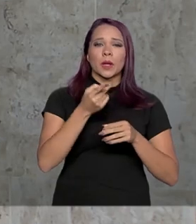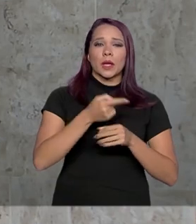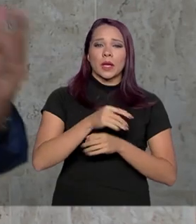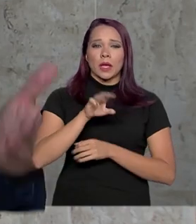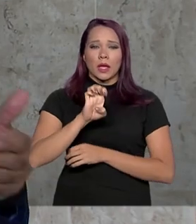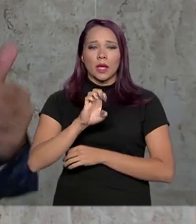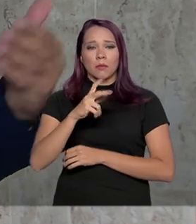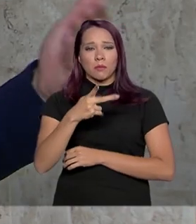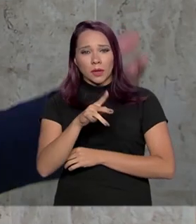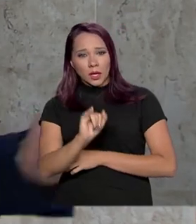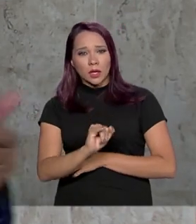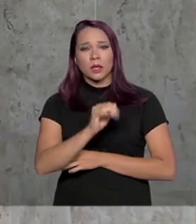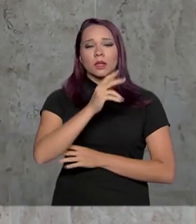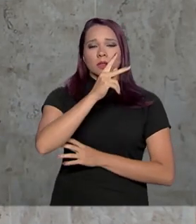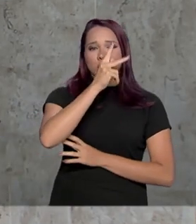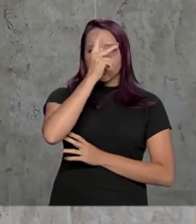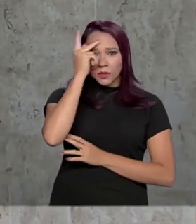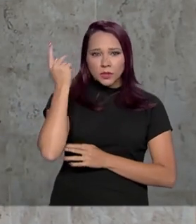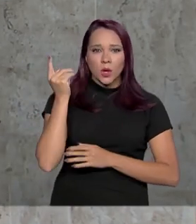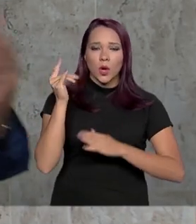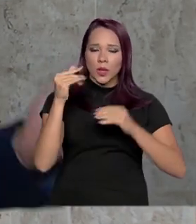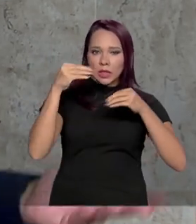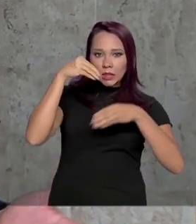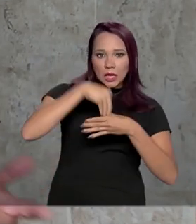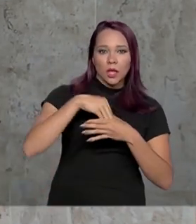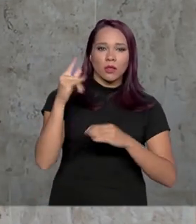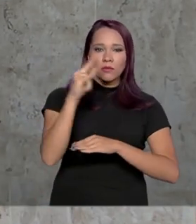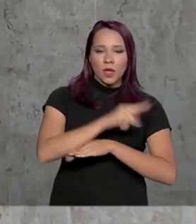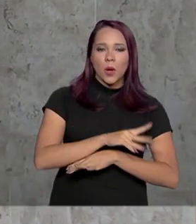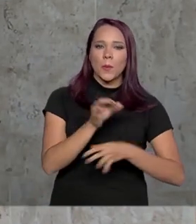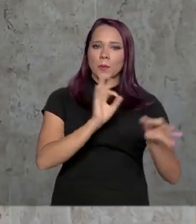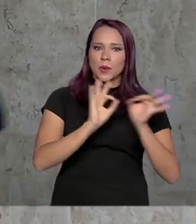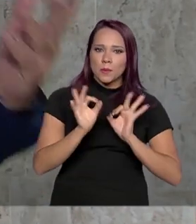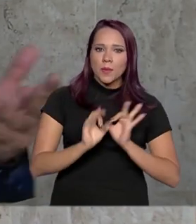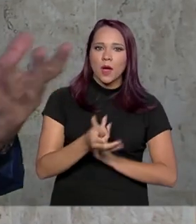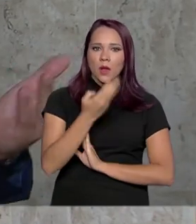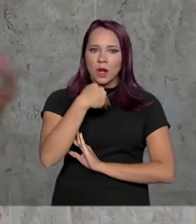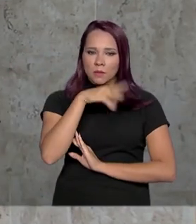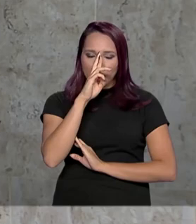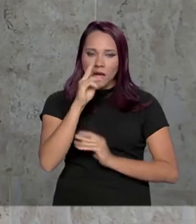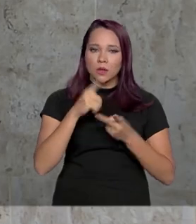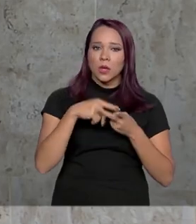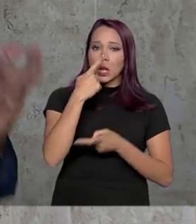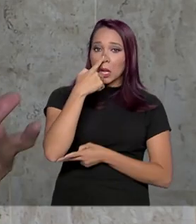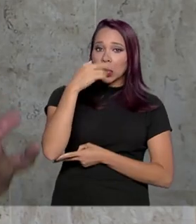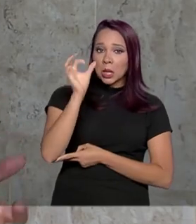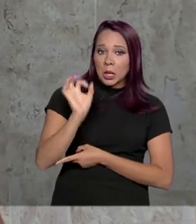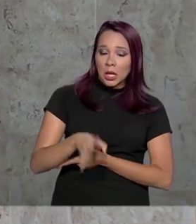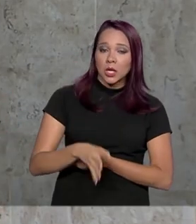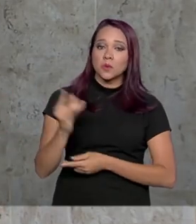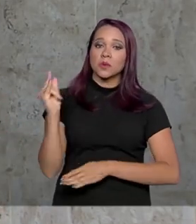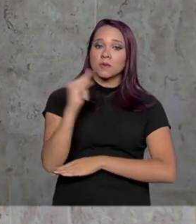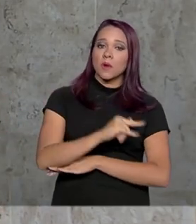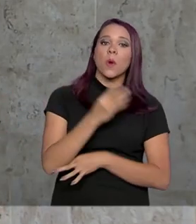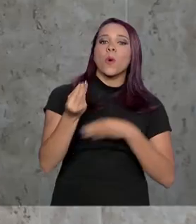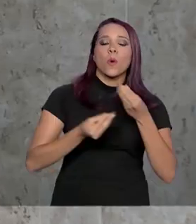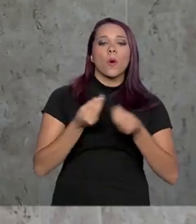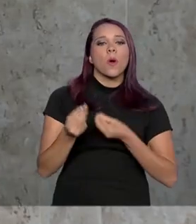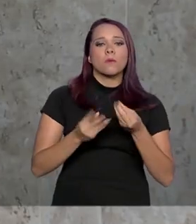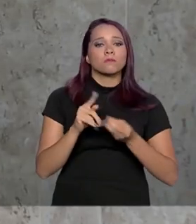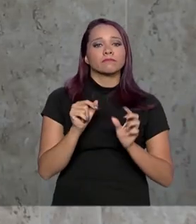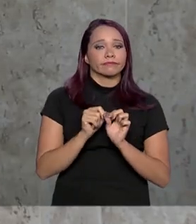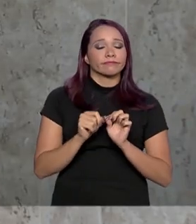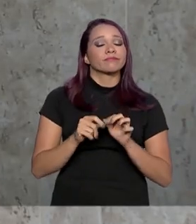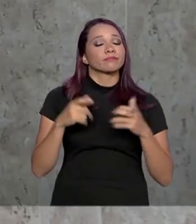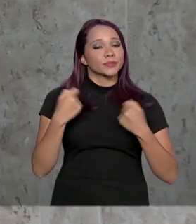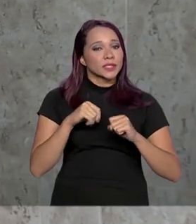individual, para tripulação, para comissariado, preparo de alimento, lixo desse avião, como é que vai ser. A